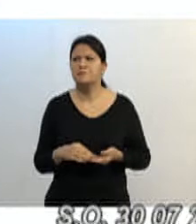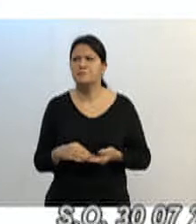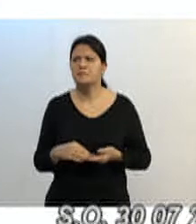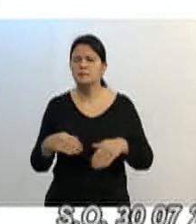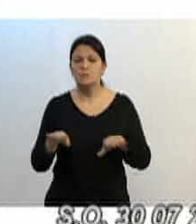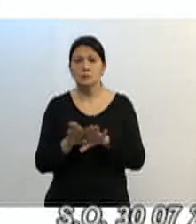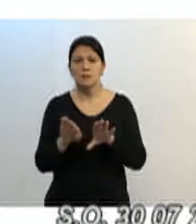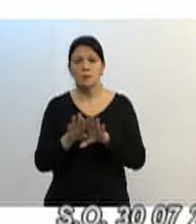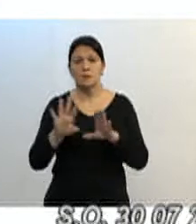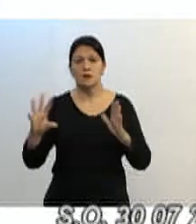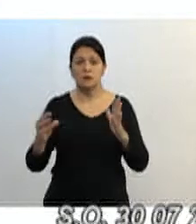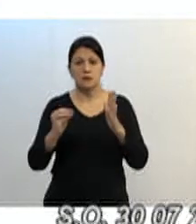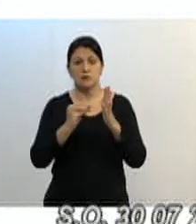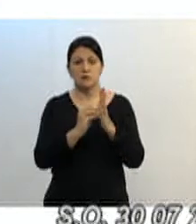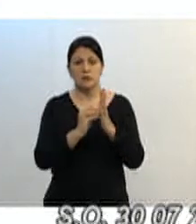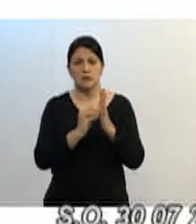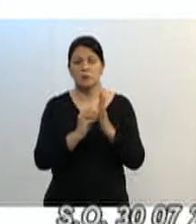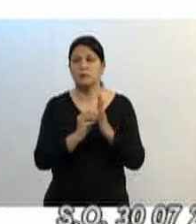indicação,